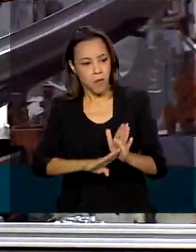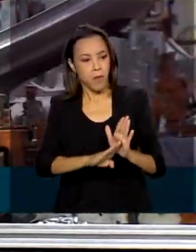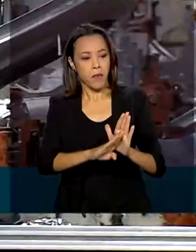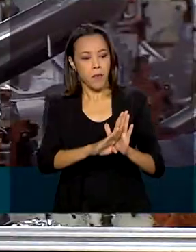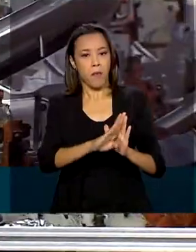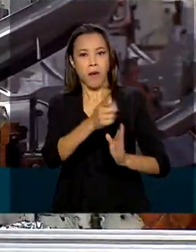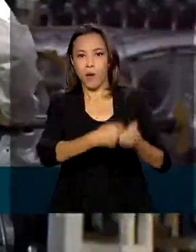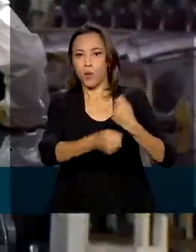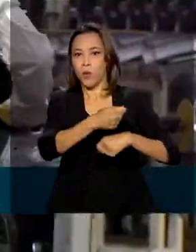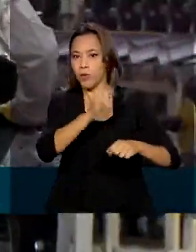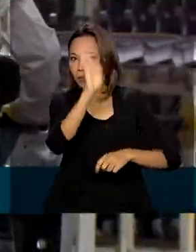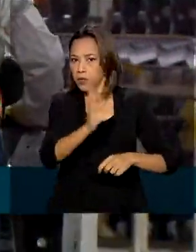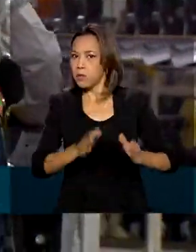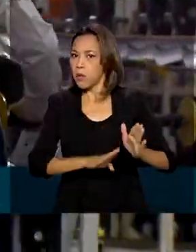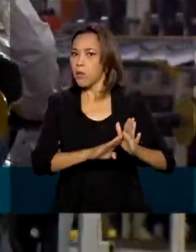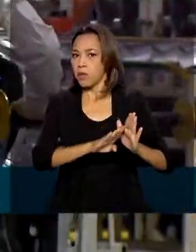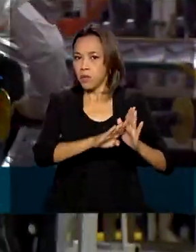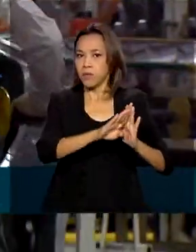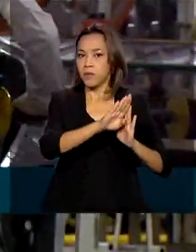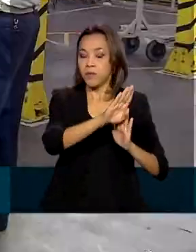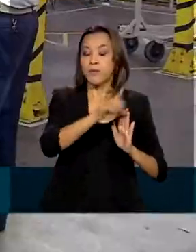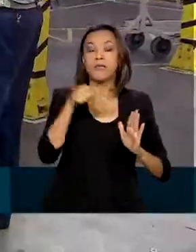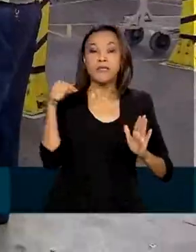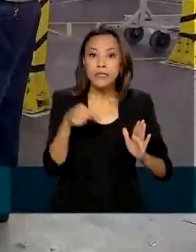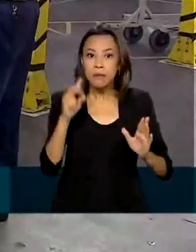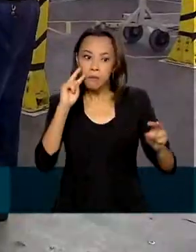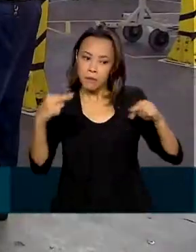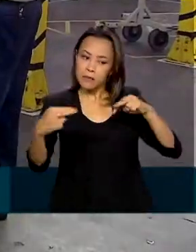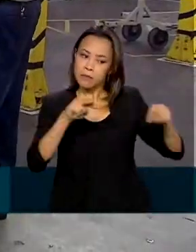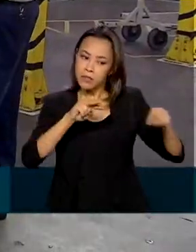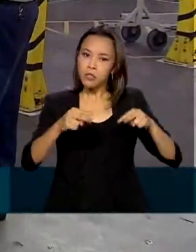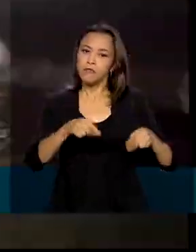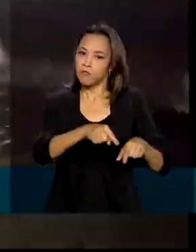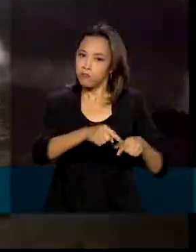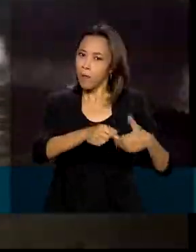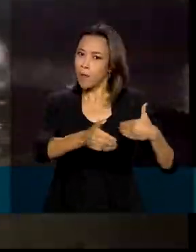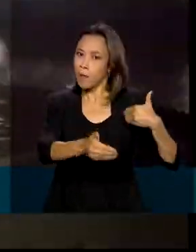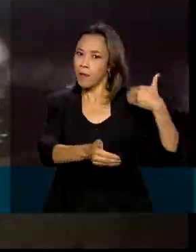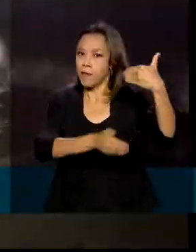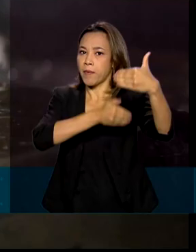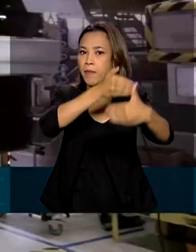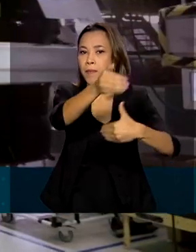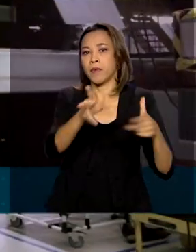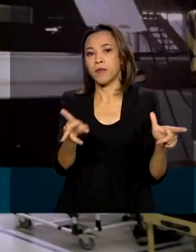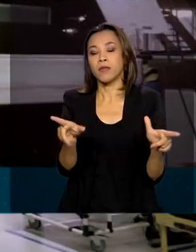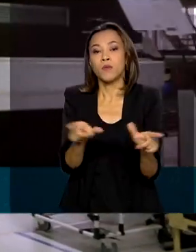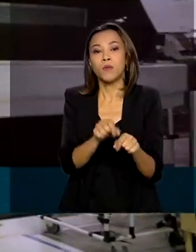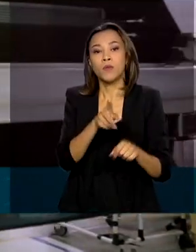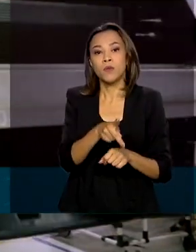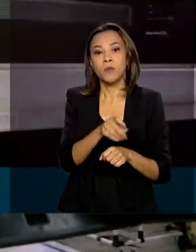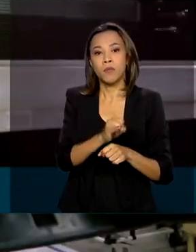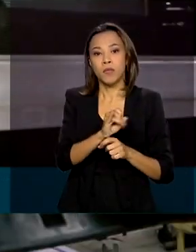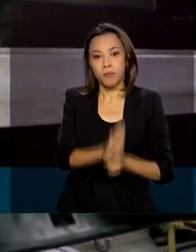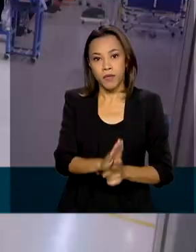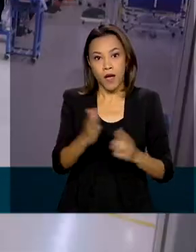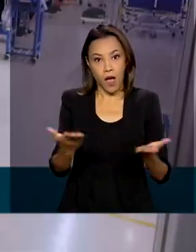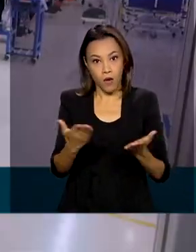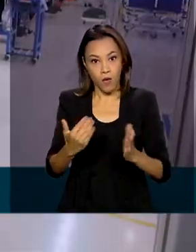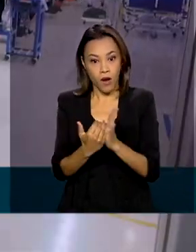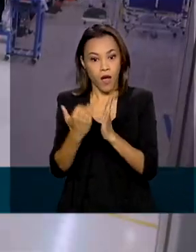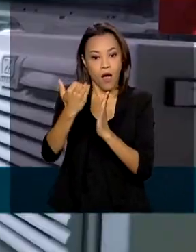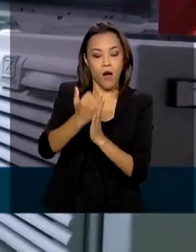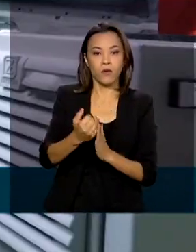brasileira e, mais uma vez, elevou a perspectiva de crescimento do PIB. Agora, prevê alta de 2